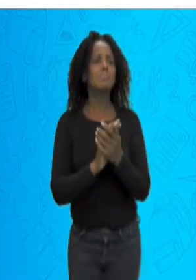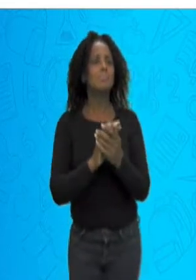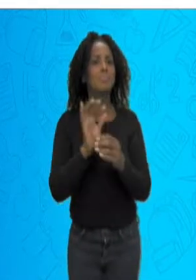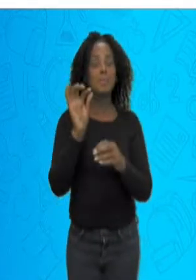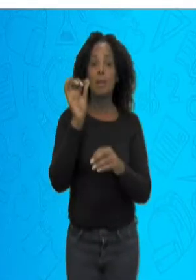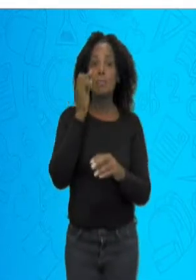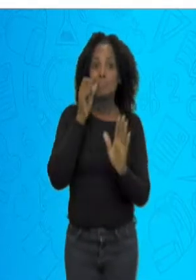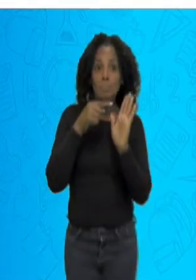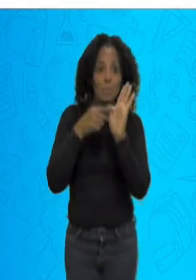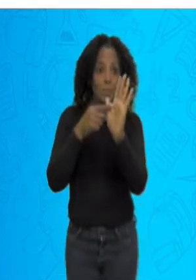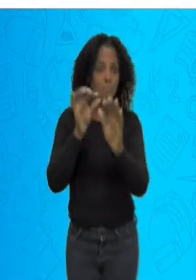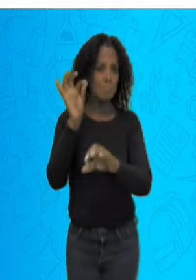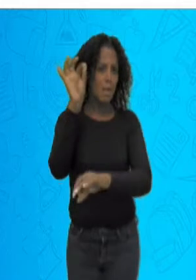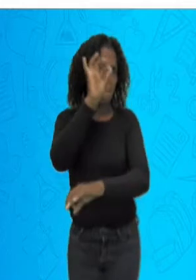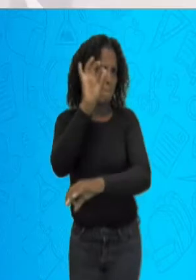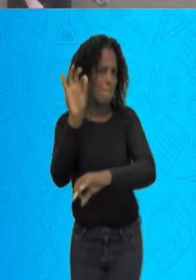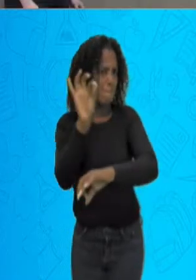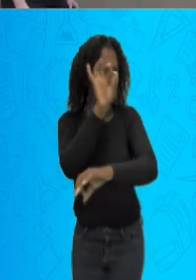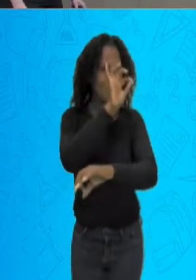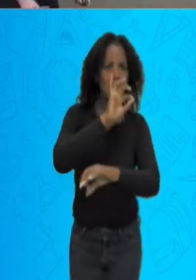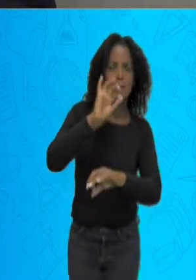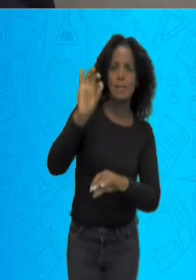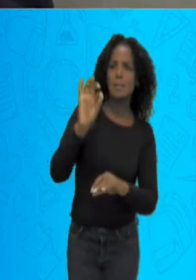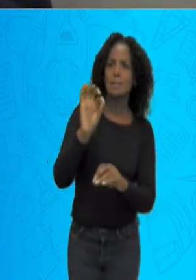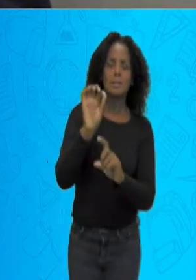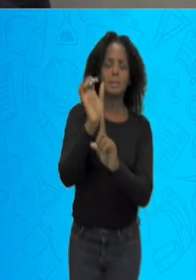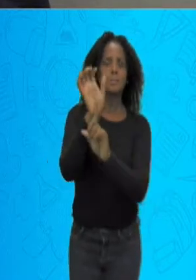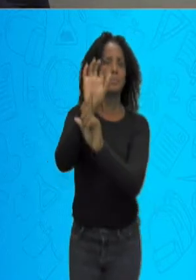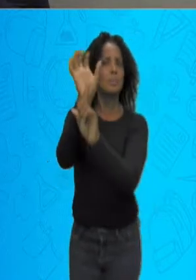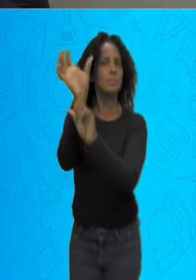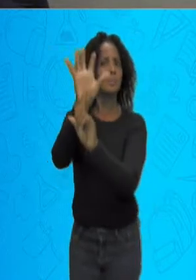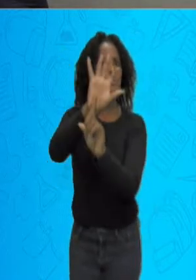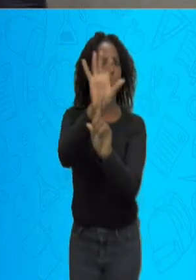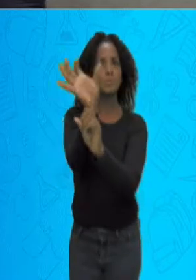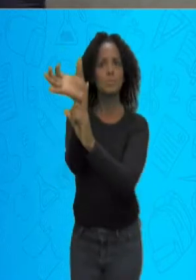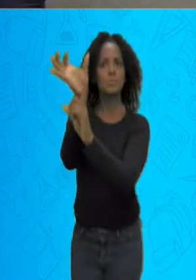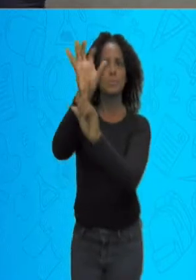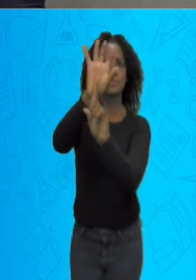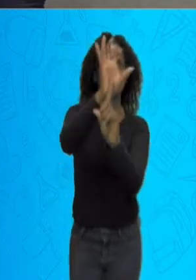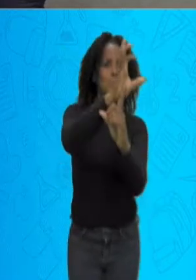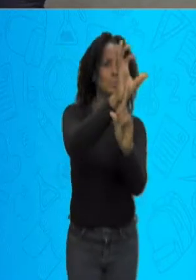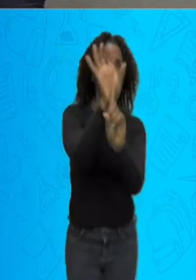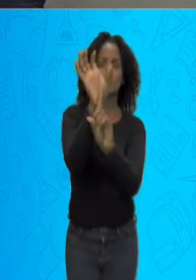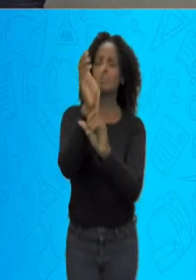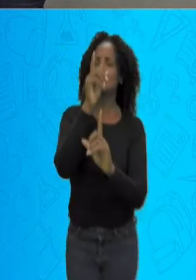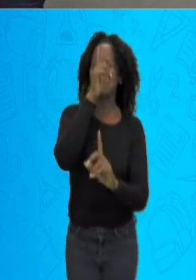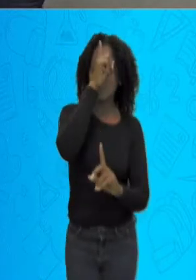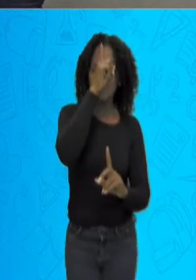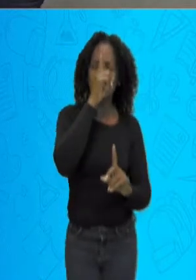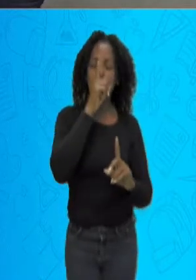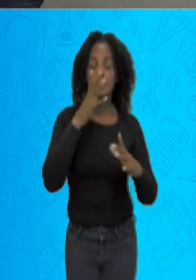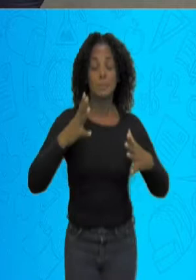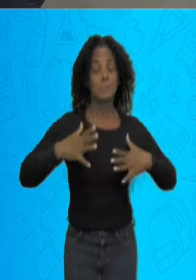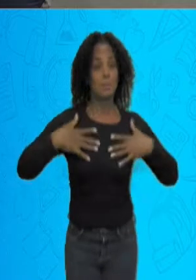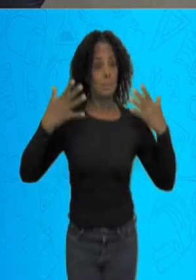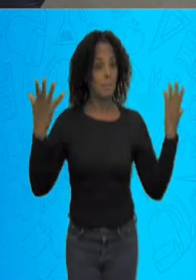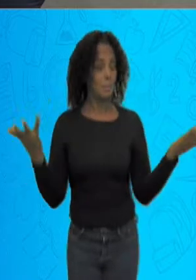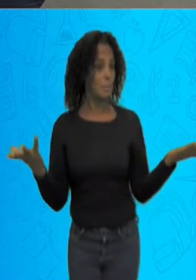as abelhas, está vendo? E aqui está o girassol amarelo, todo alegre. Olha para vocês verem.